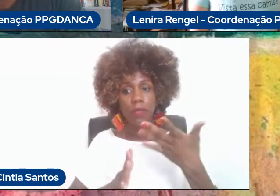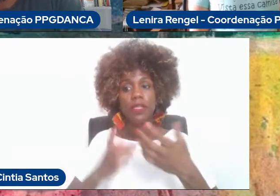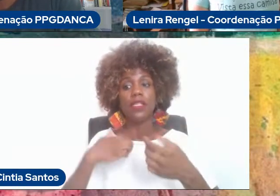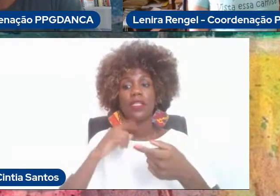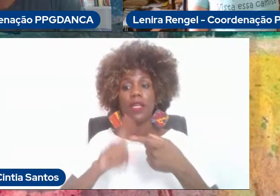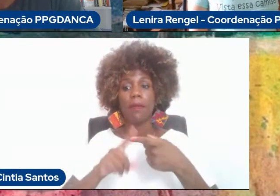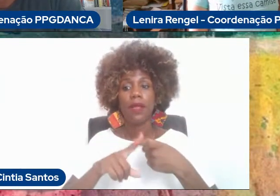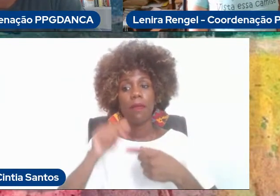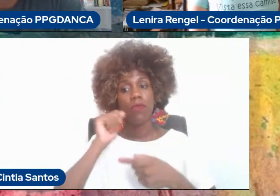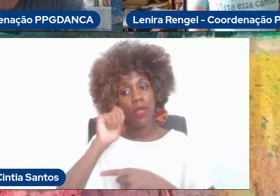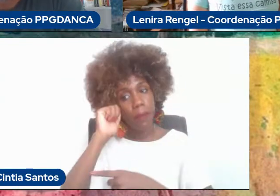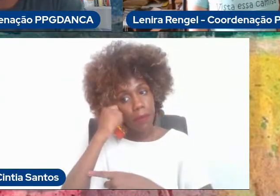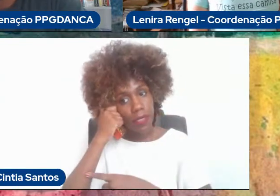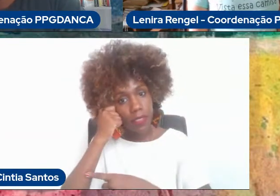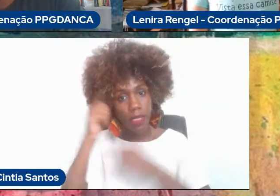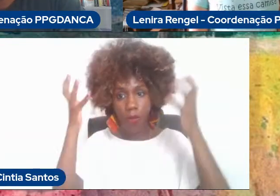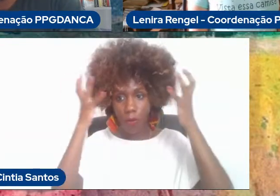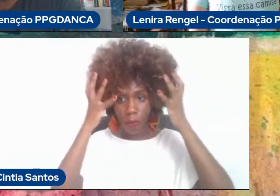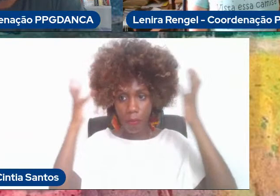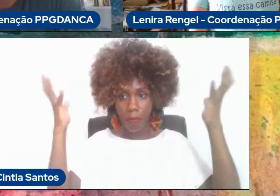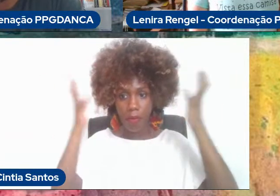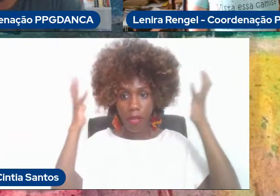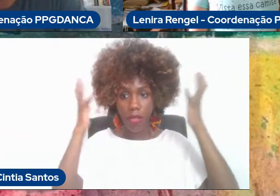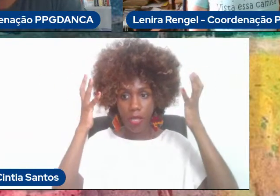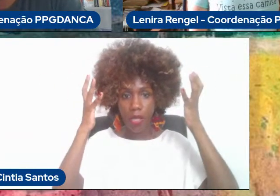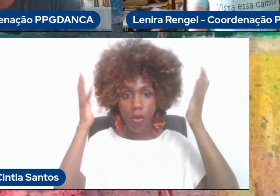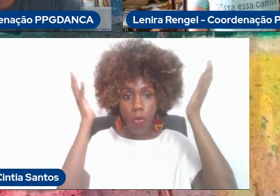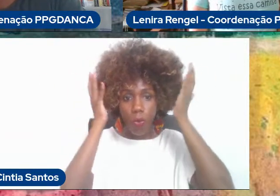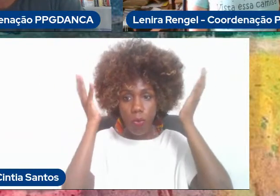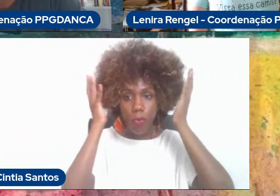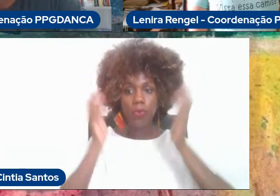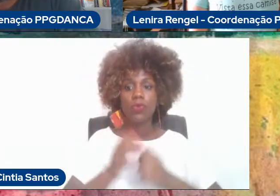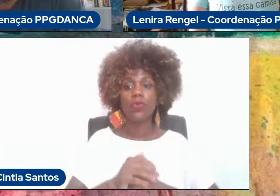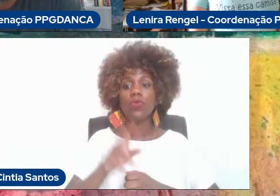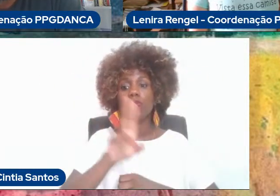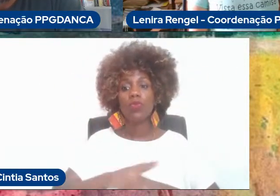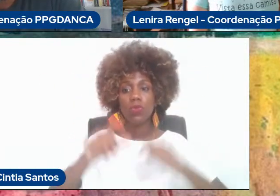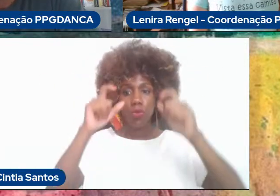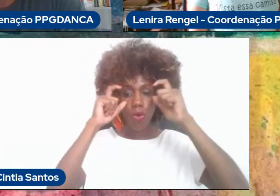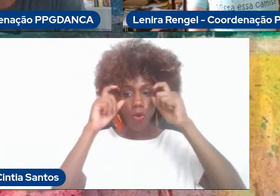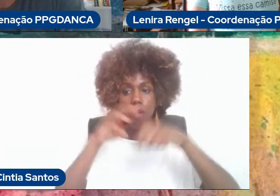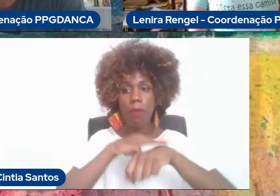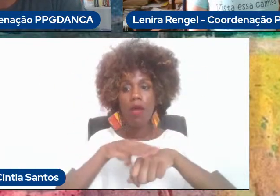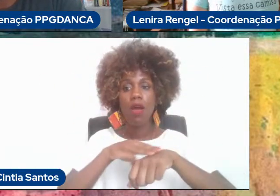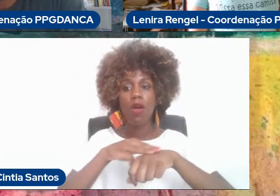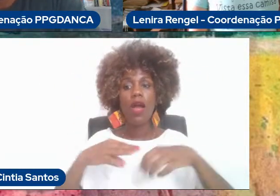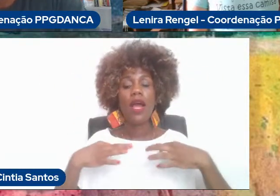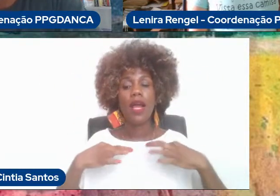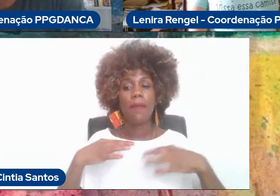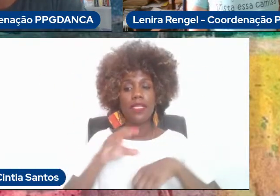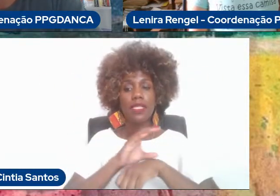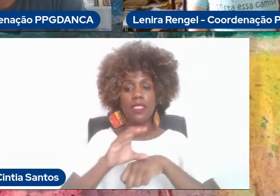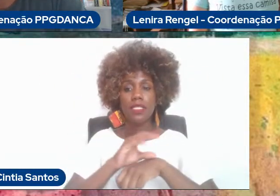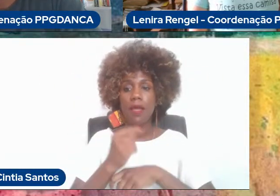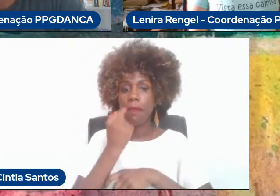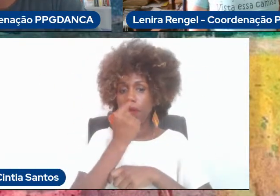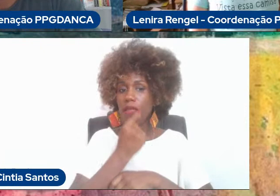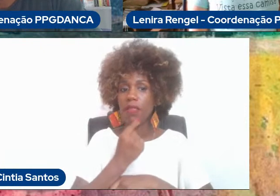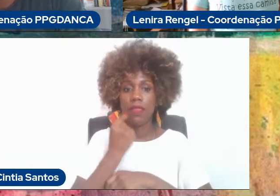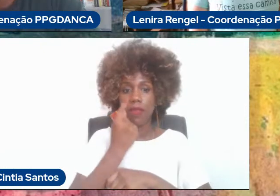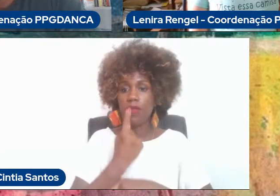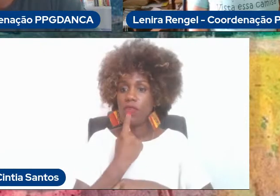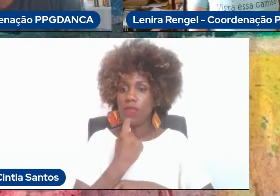mulher preta, usando cabelos black, curto, usa um óculos marrom, camisa cinza, batom